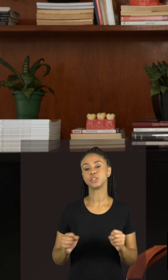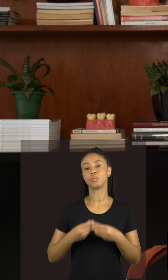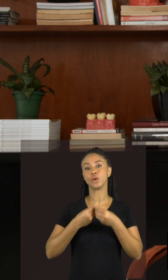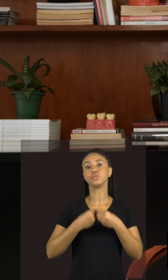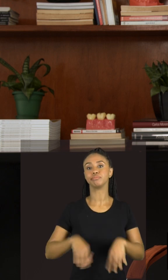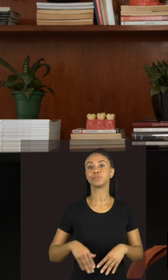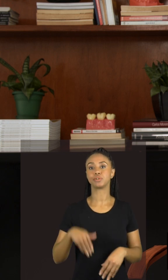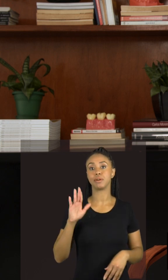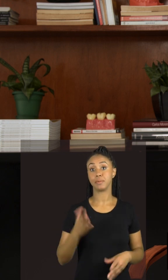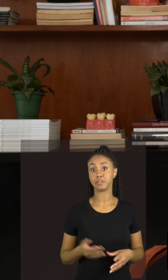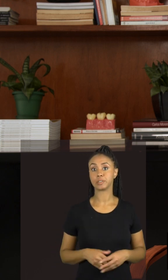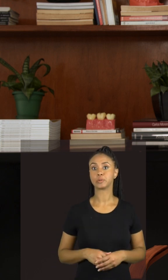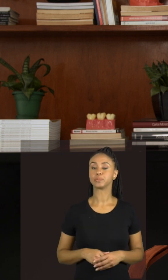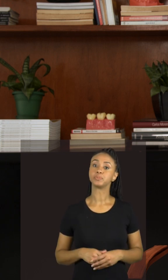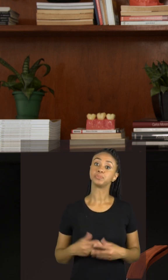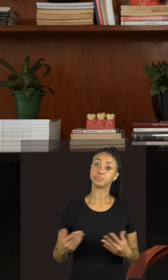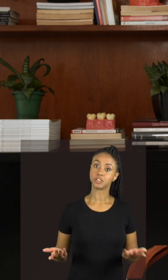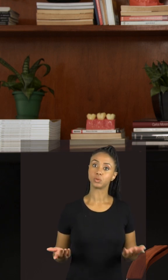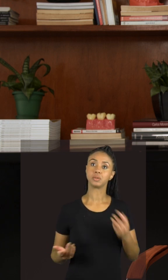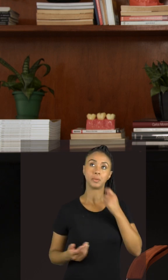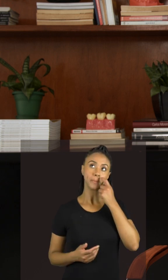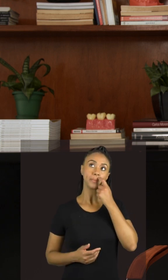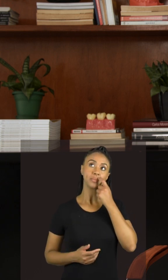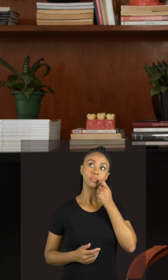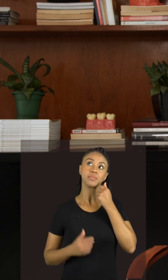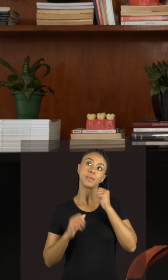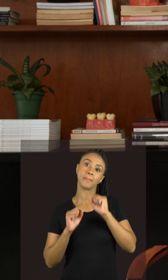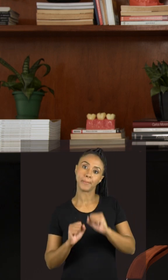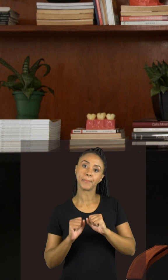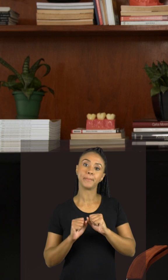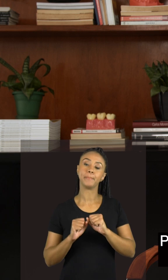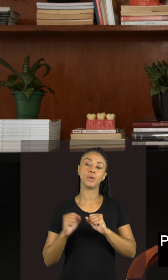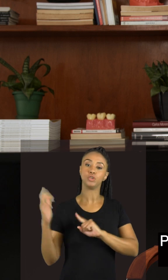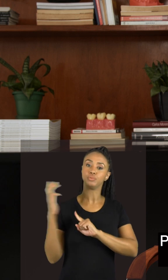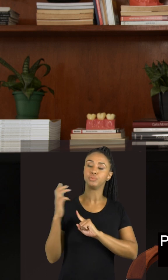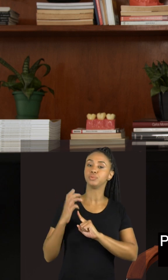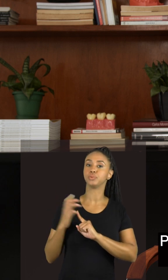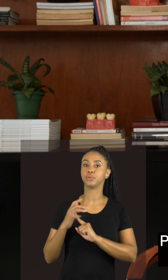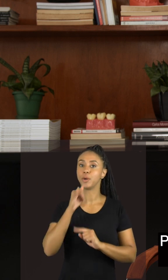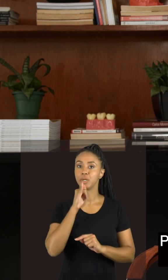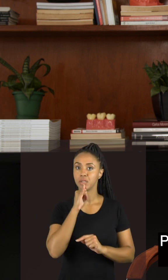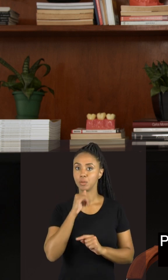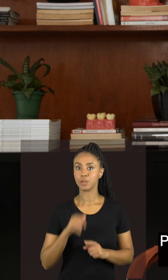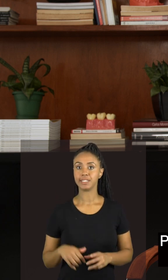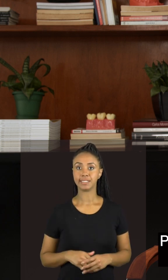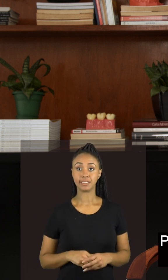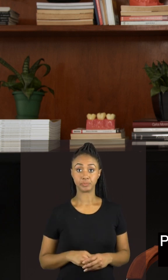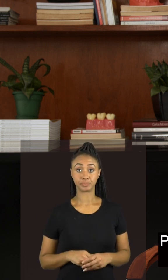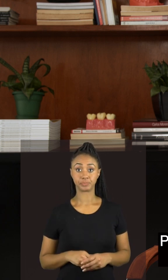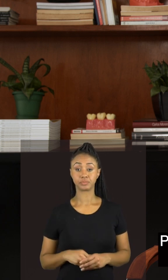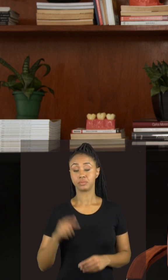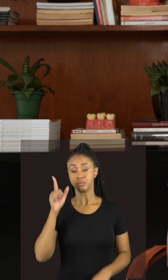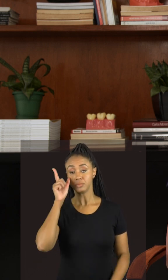o nosso sono. Então, ela aumenta esses efeitos adversos, por exemplo, ela pode aumentar o nosso